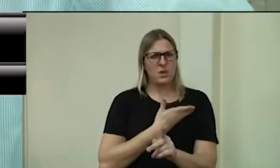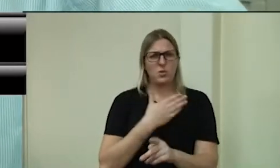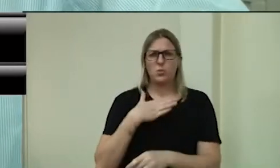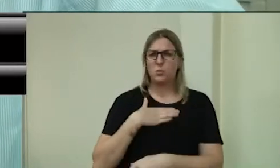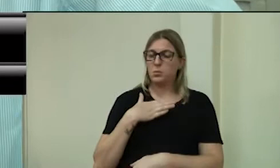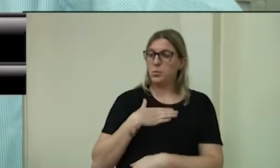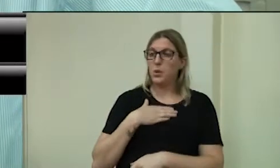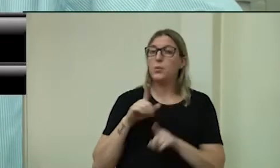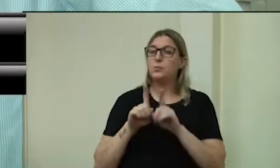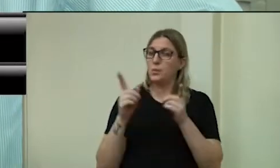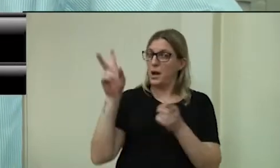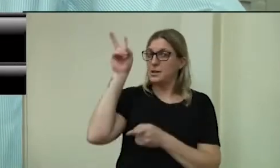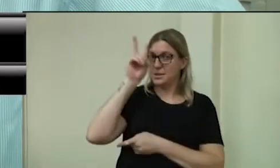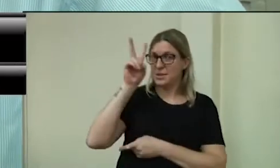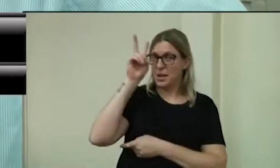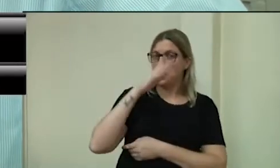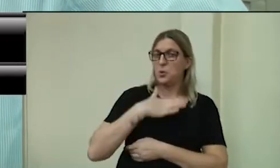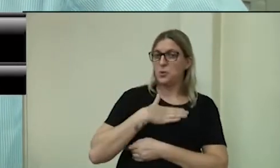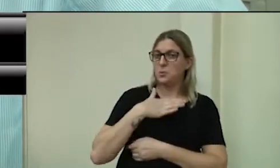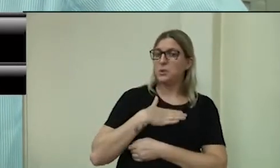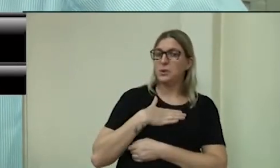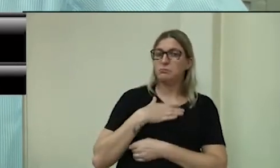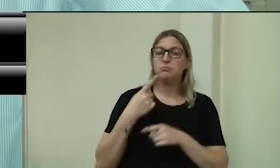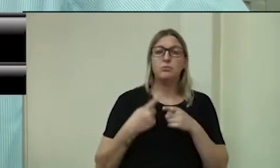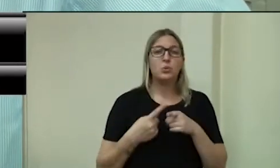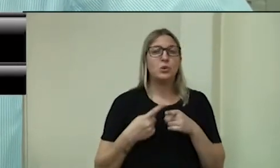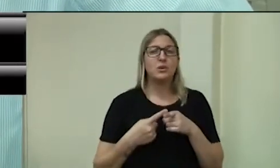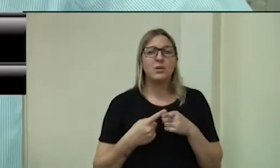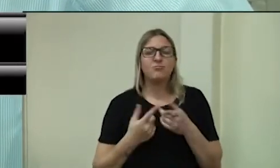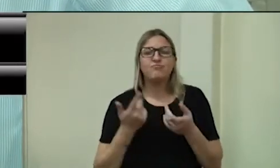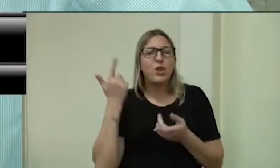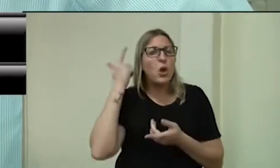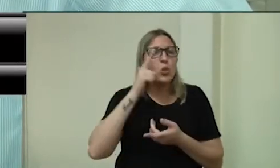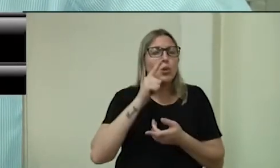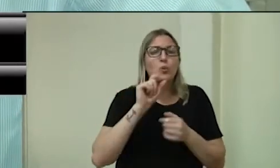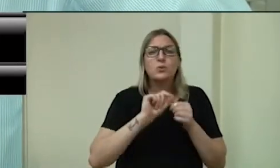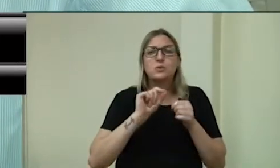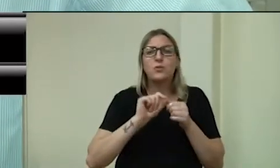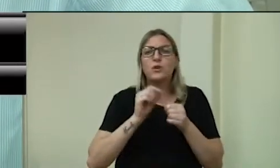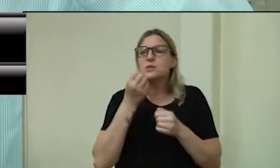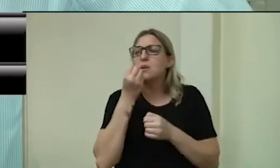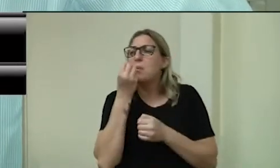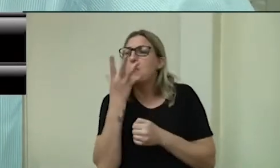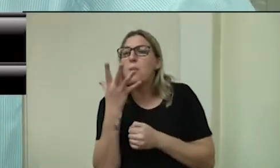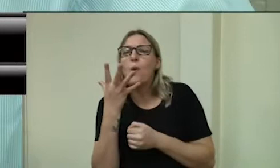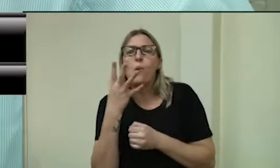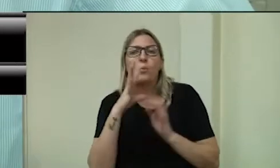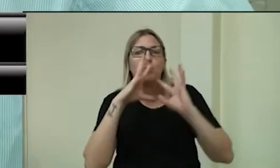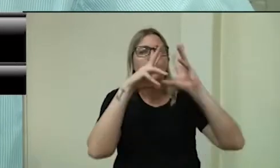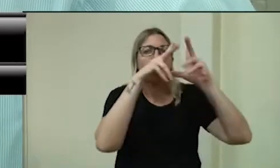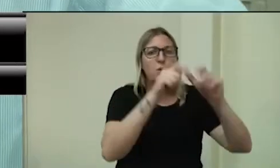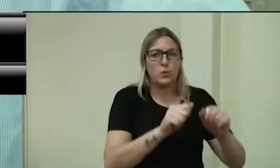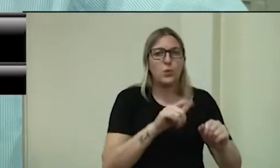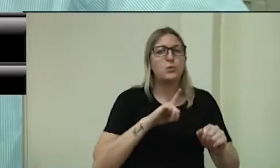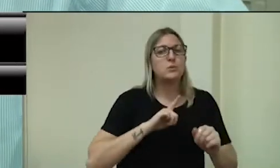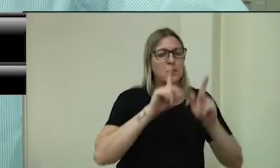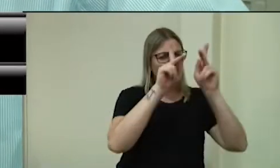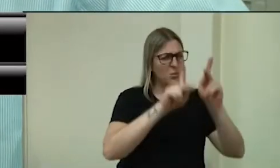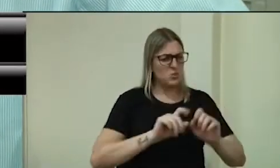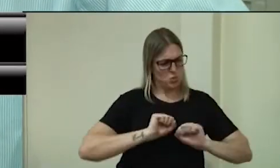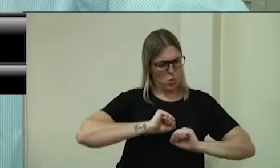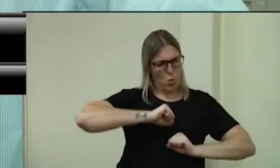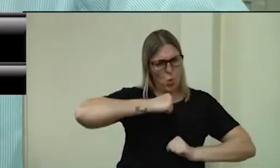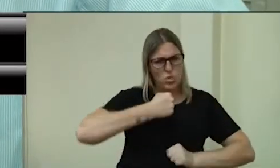porque ninguém agrada todo mundo na cidade de Elixim. Eu não tenho gente que me odeia, mas vou fazer o quê? Eu não consigo agradar todo mundo,